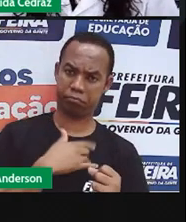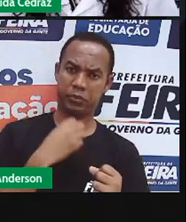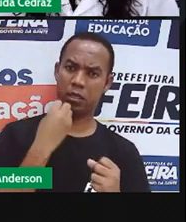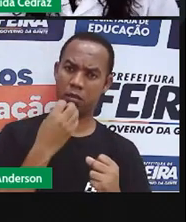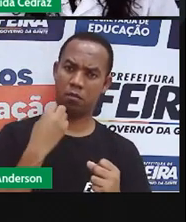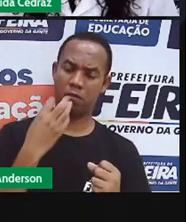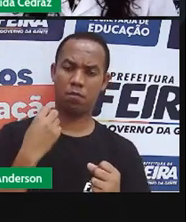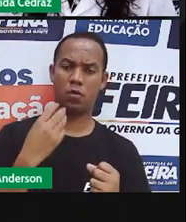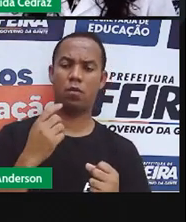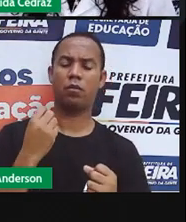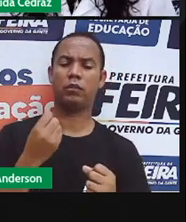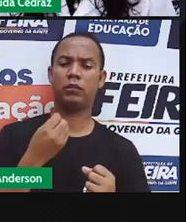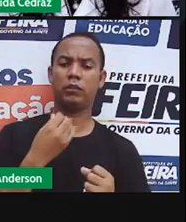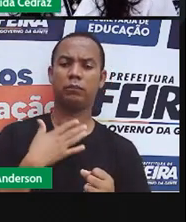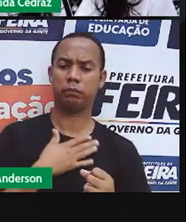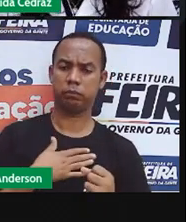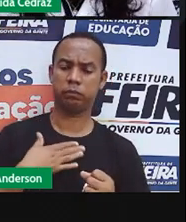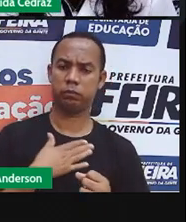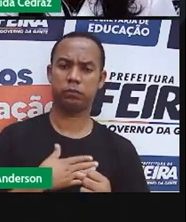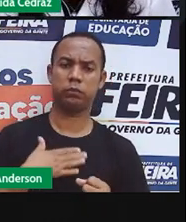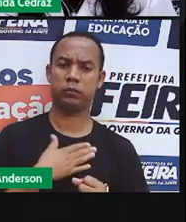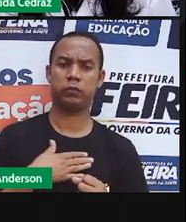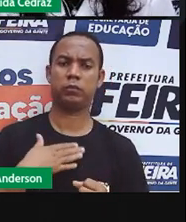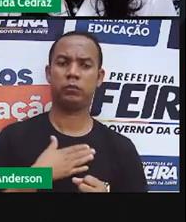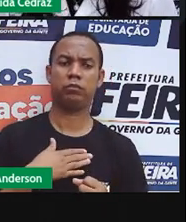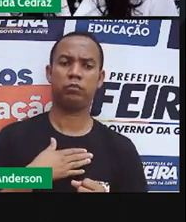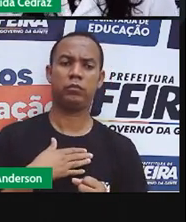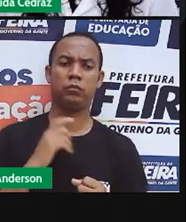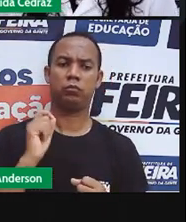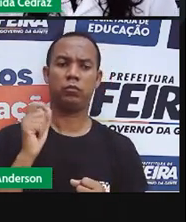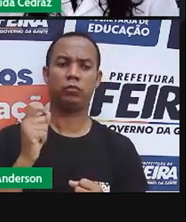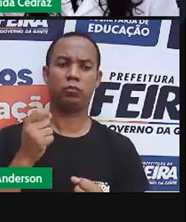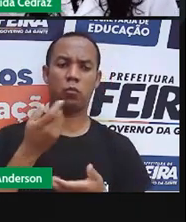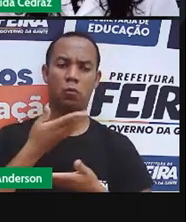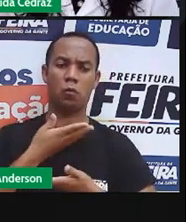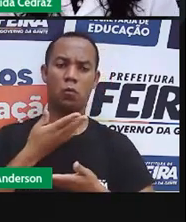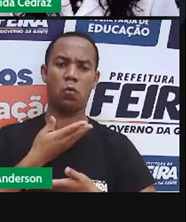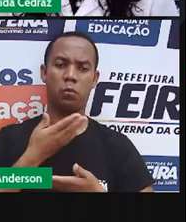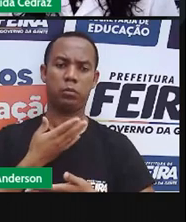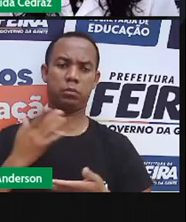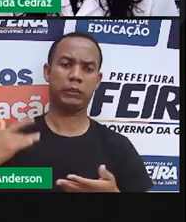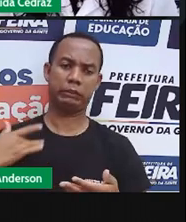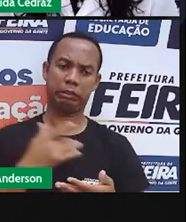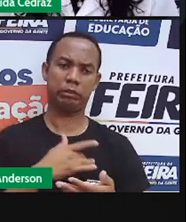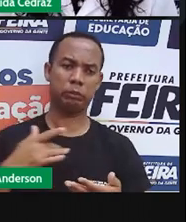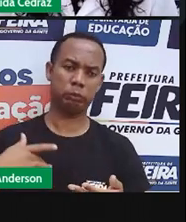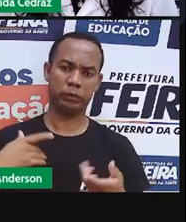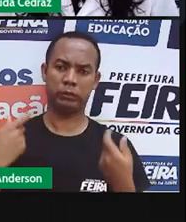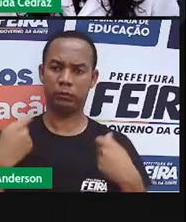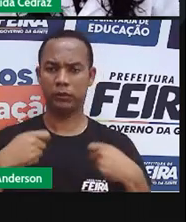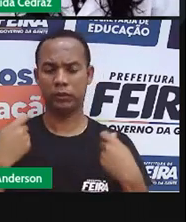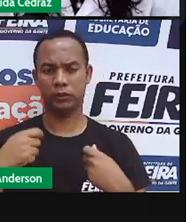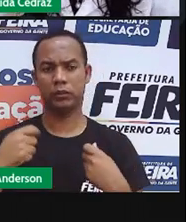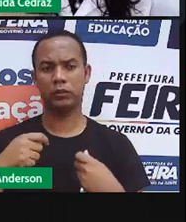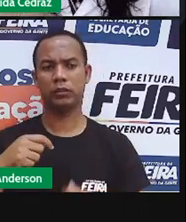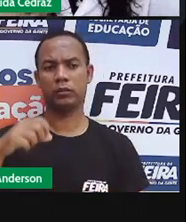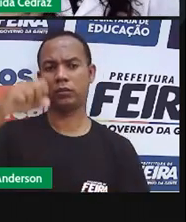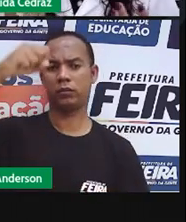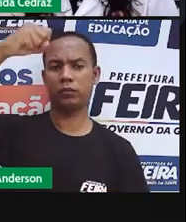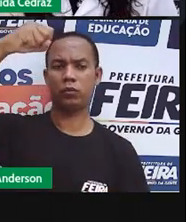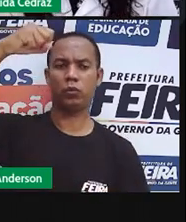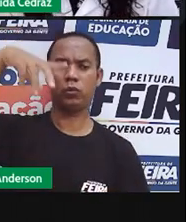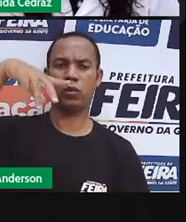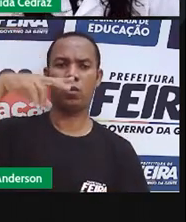nesse período de pandemia do coronavírus. Porque nós necessitamos tomar um banho de sol para ficar